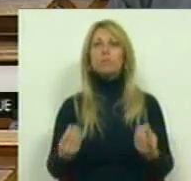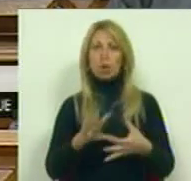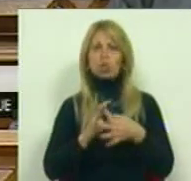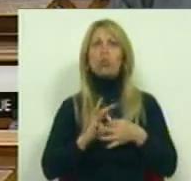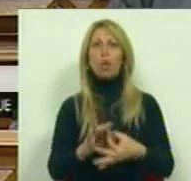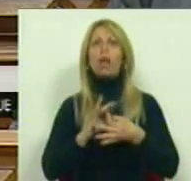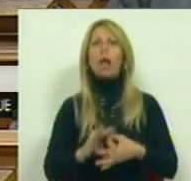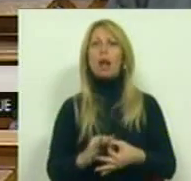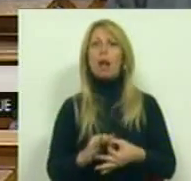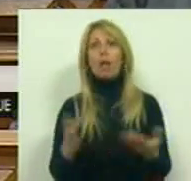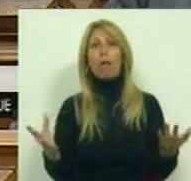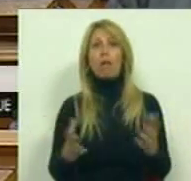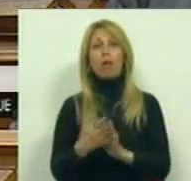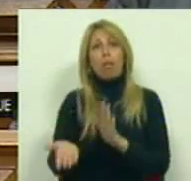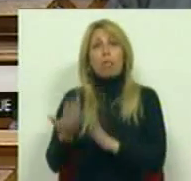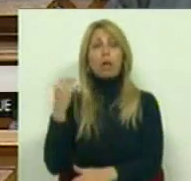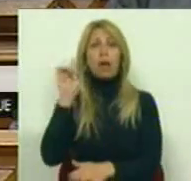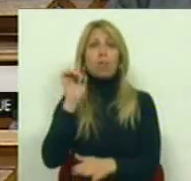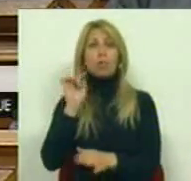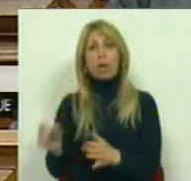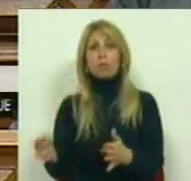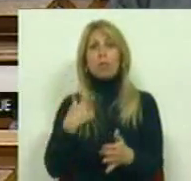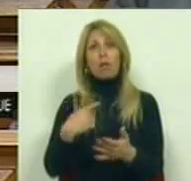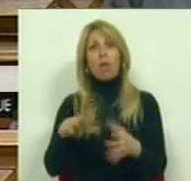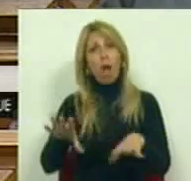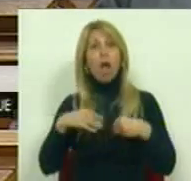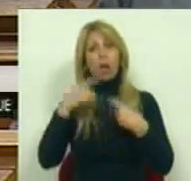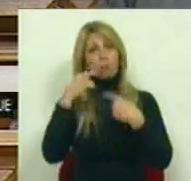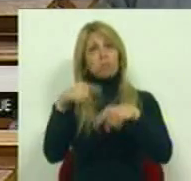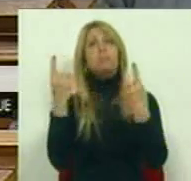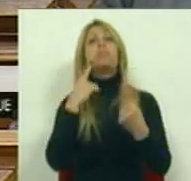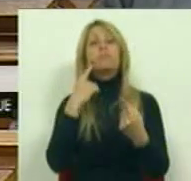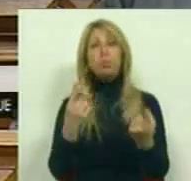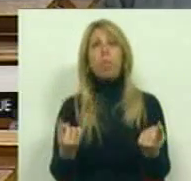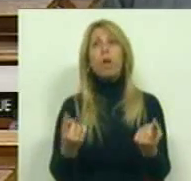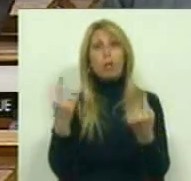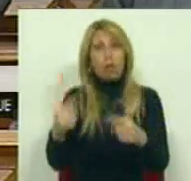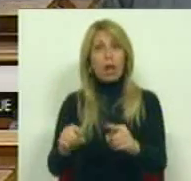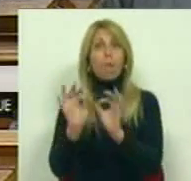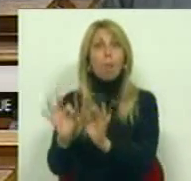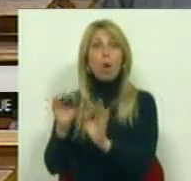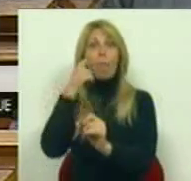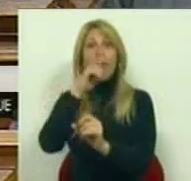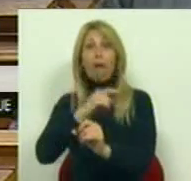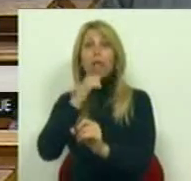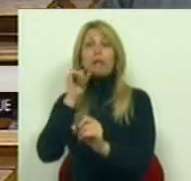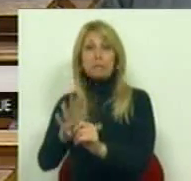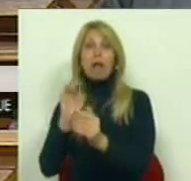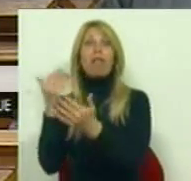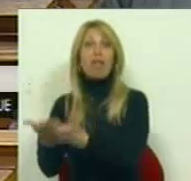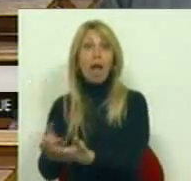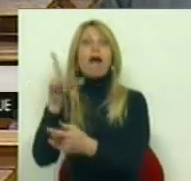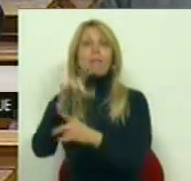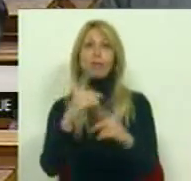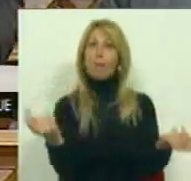importância que este reconhecimento público teria, não só para os próprios dadores de sangue, mas também para promover a dádiva de sangue.